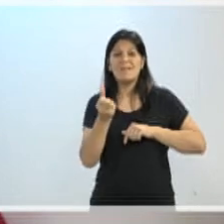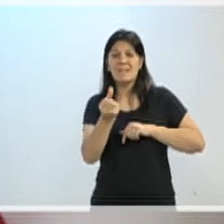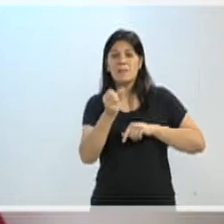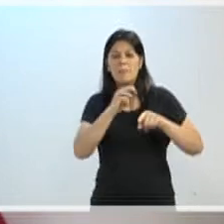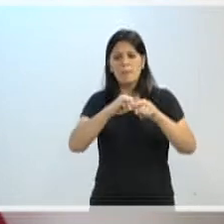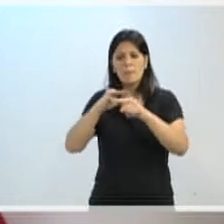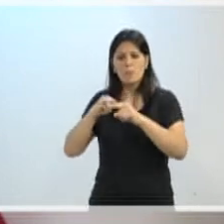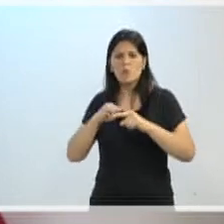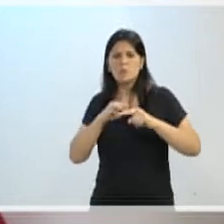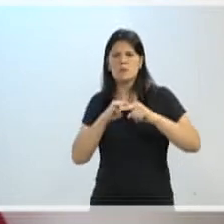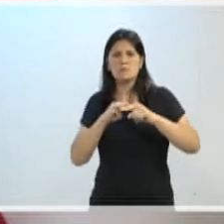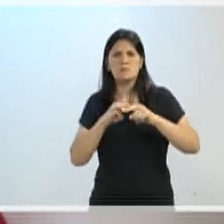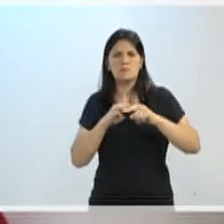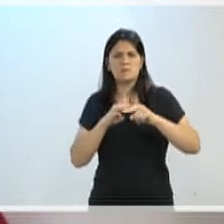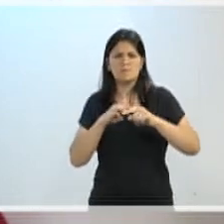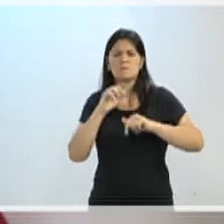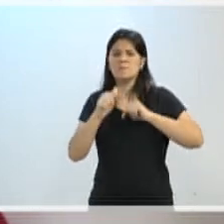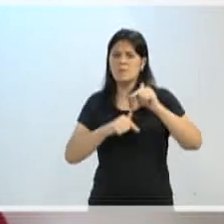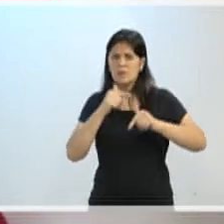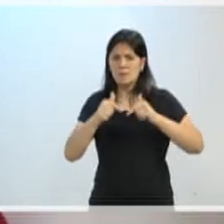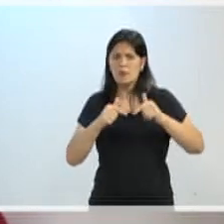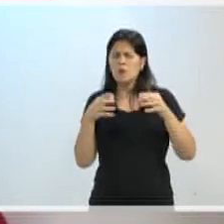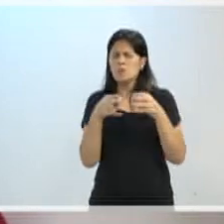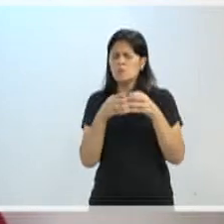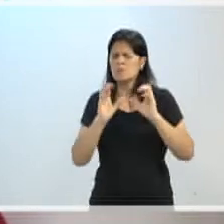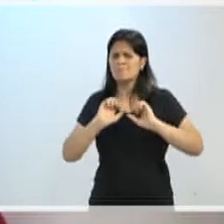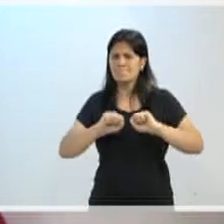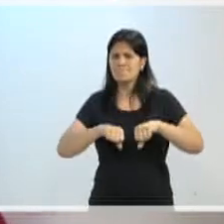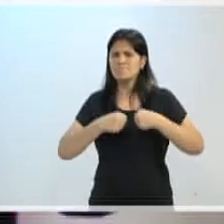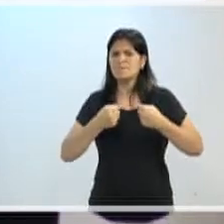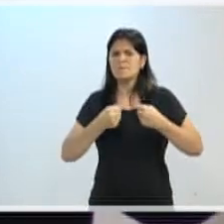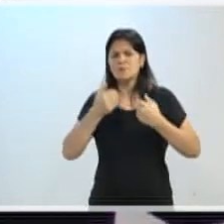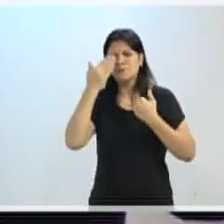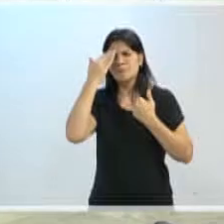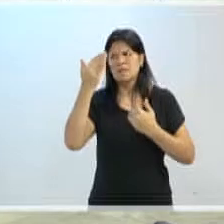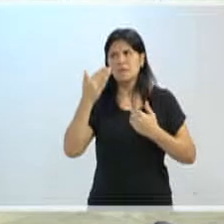que nós estamos trabalhando e a nossa equipe se esforça muito nisso aí. Obrigado. Obrigado. Obrigado. Obrigado.